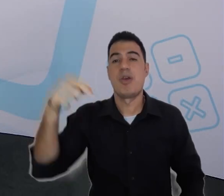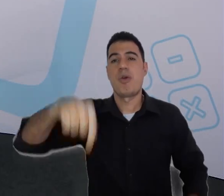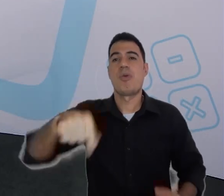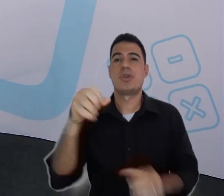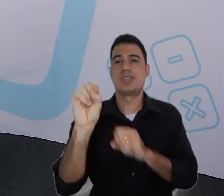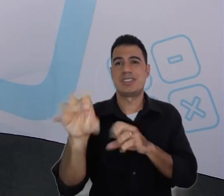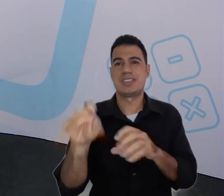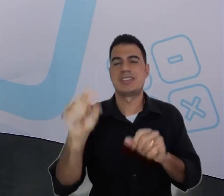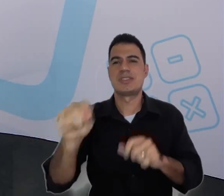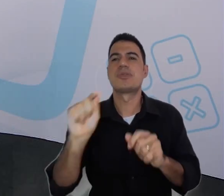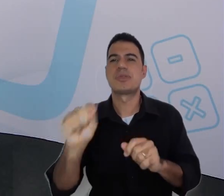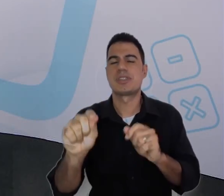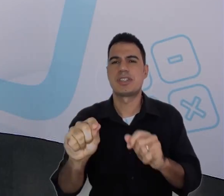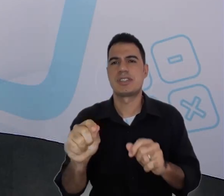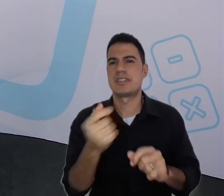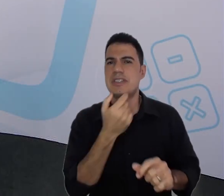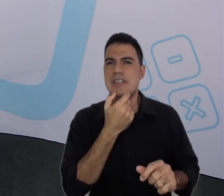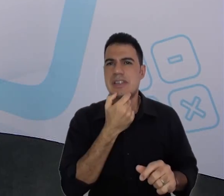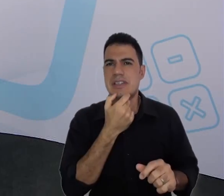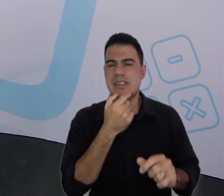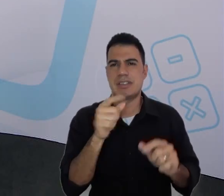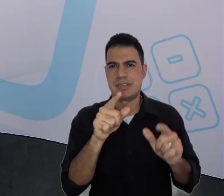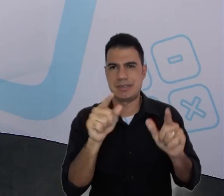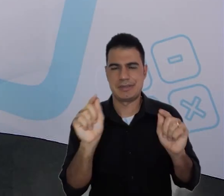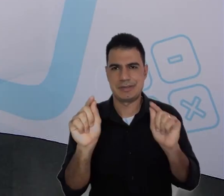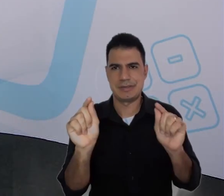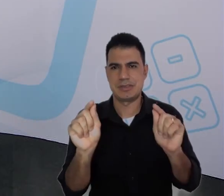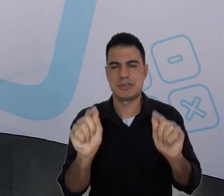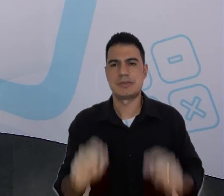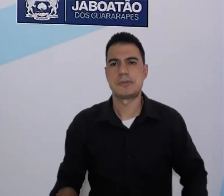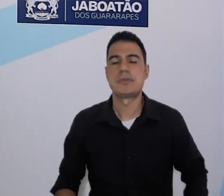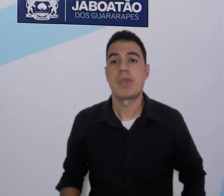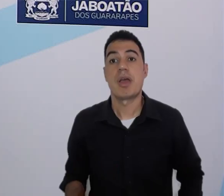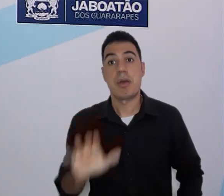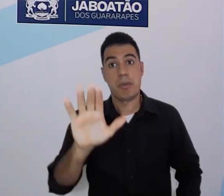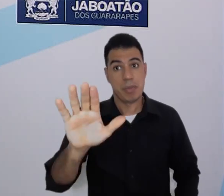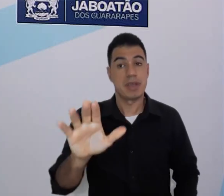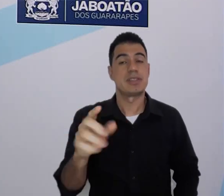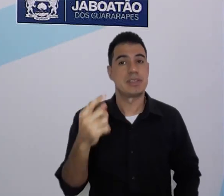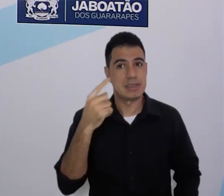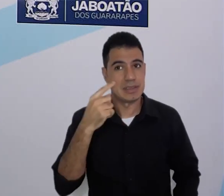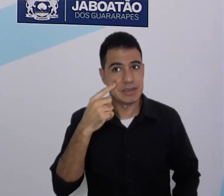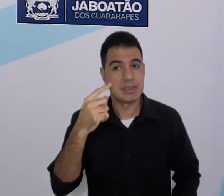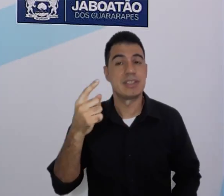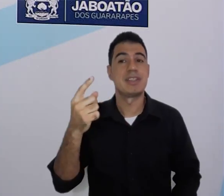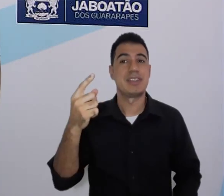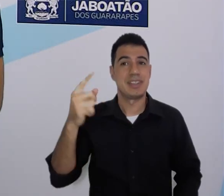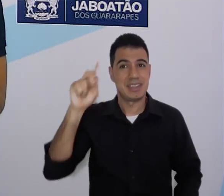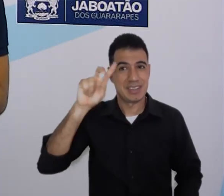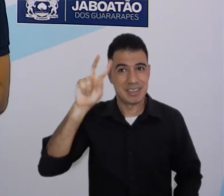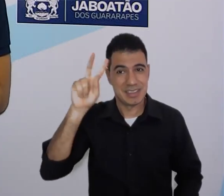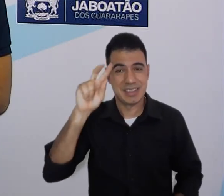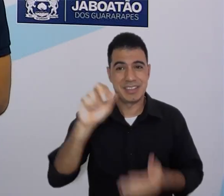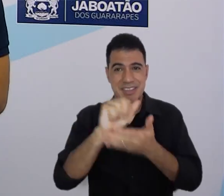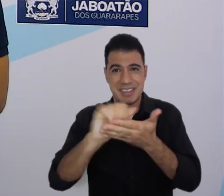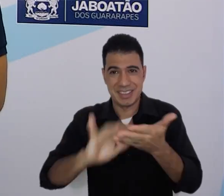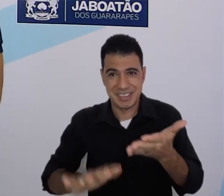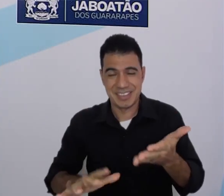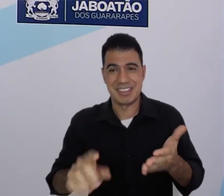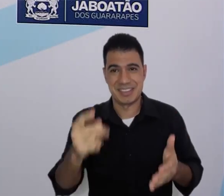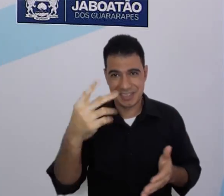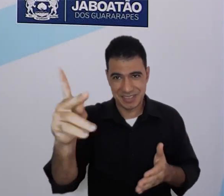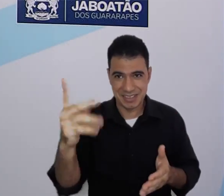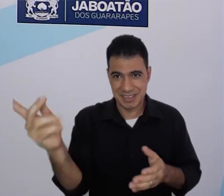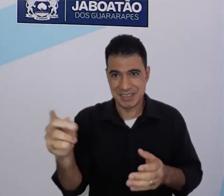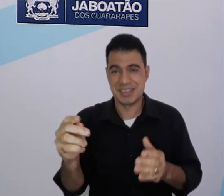sobre Personal Information. Mas antes, nós vamos resolucionar o desafio que eu